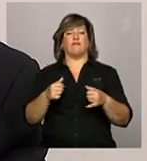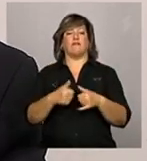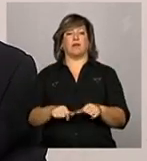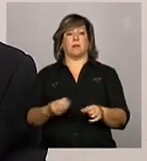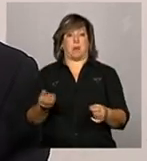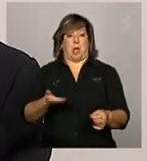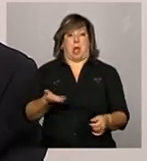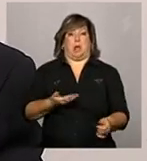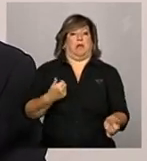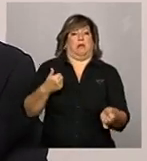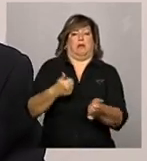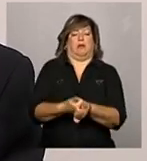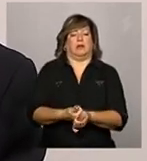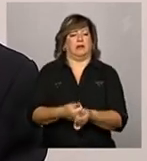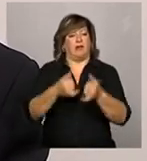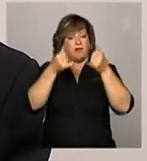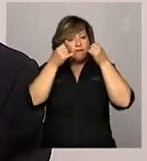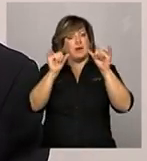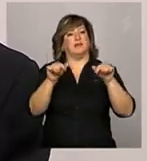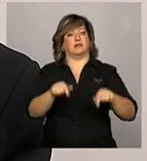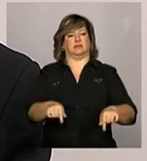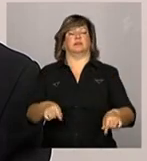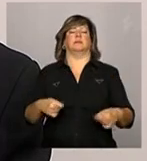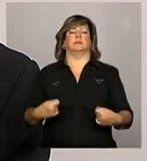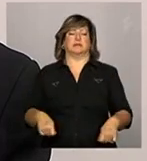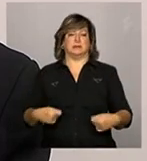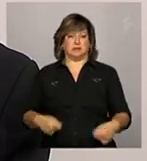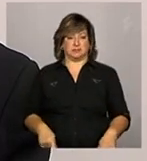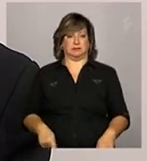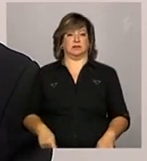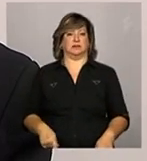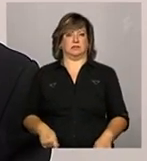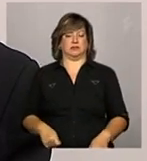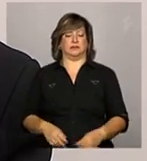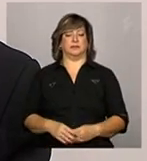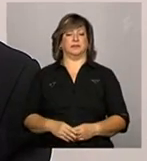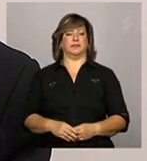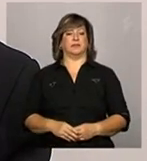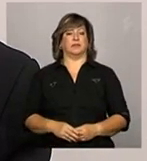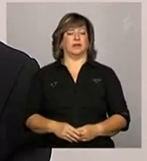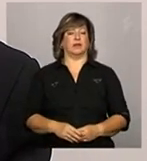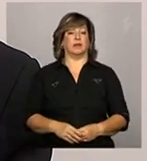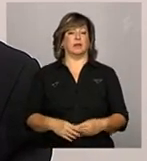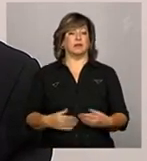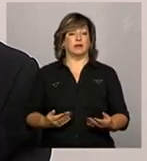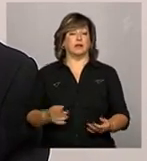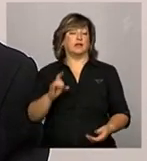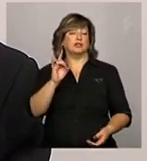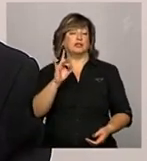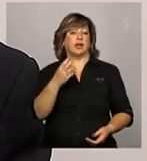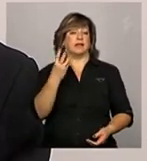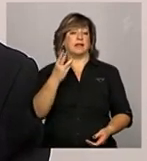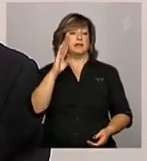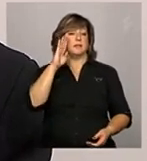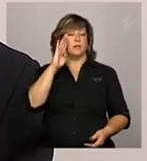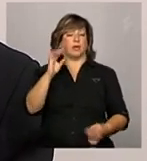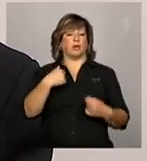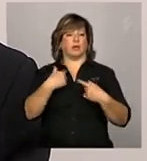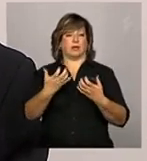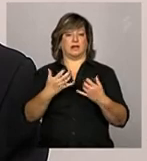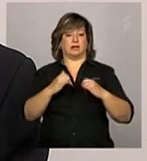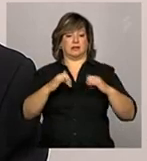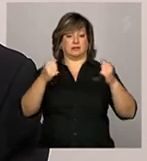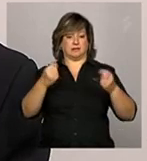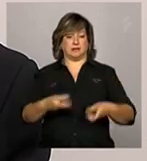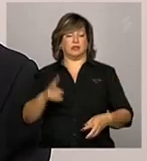corrido ou feito de última hora também para o Conselho. Só mais três pontinhos que eu queria colocar antes